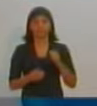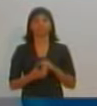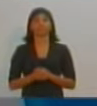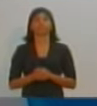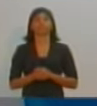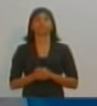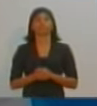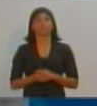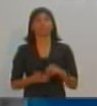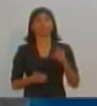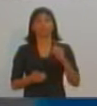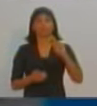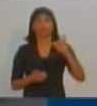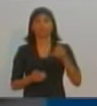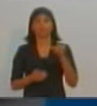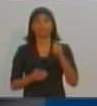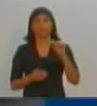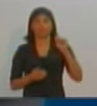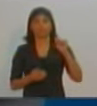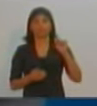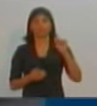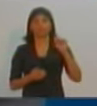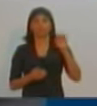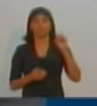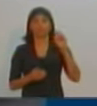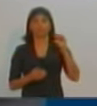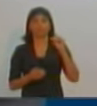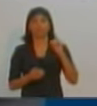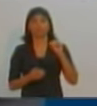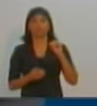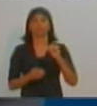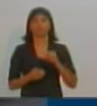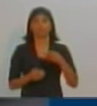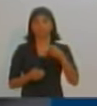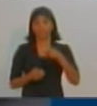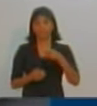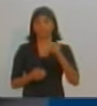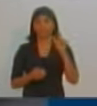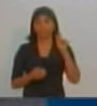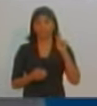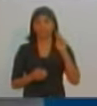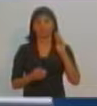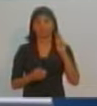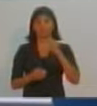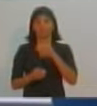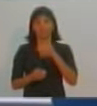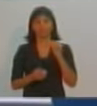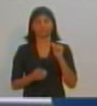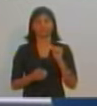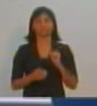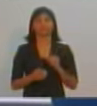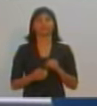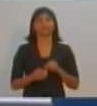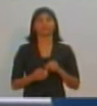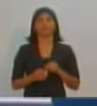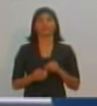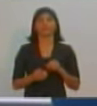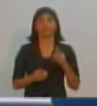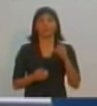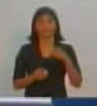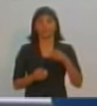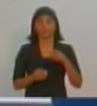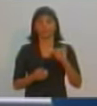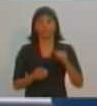presença. João Cláudio da Silva, do PT do B. Obrigada também, candidato. José Leme Soares, do